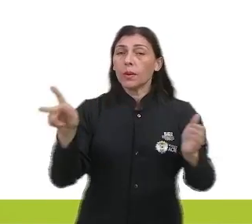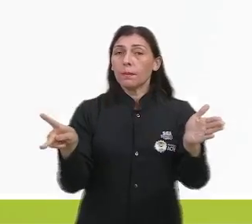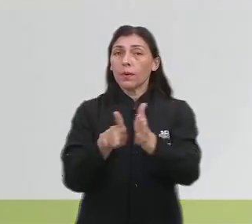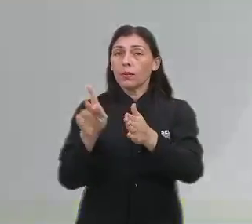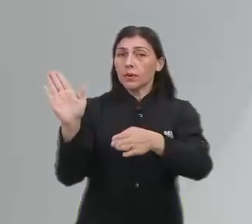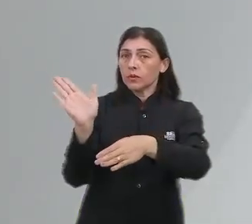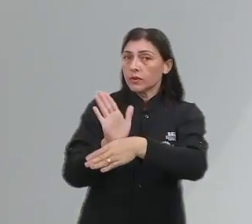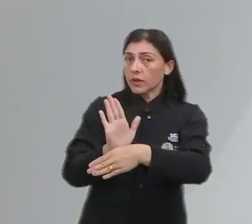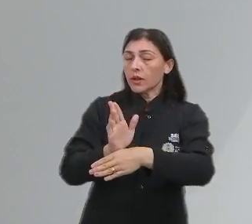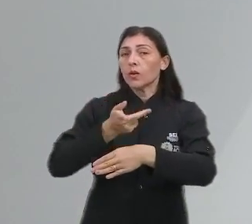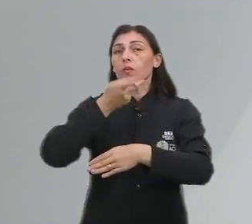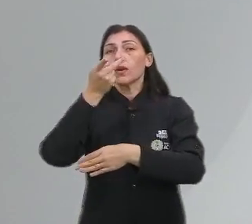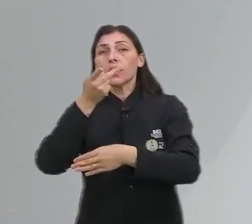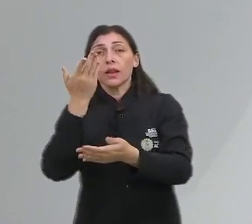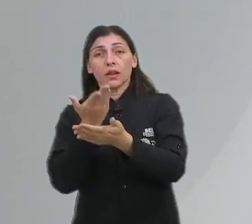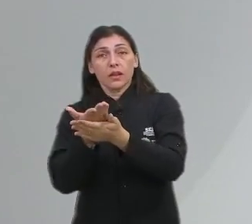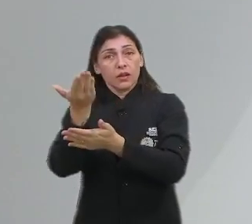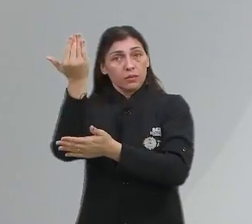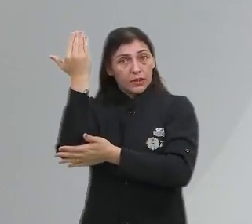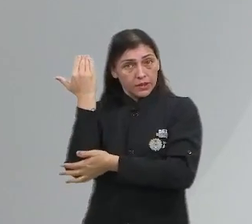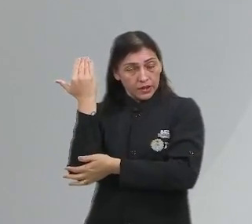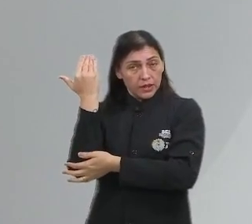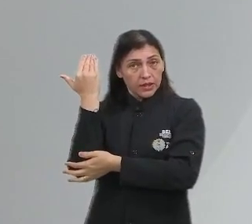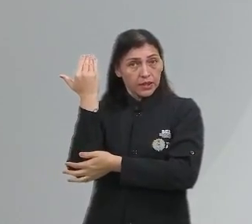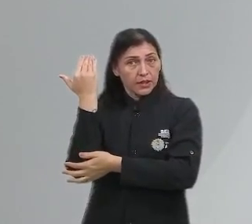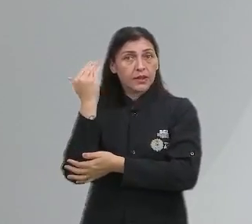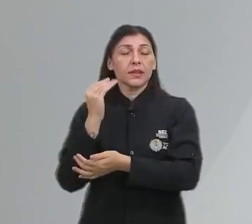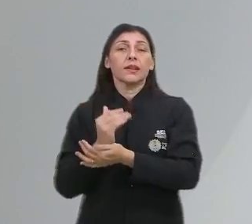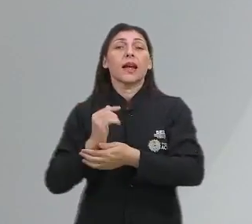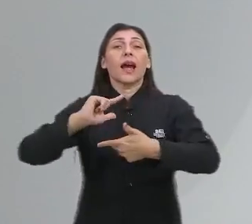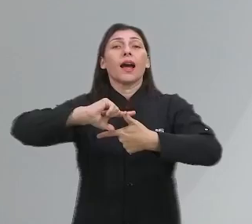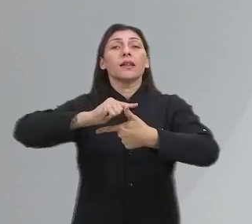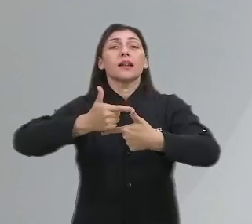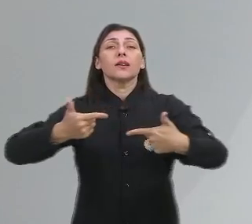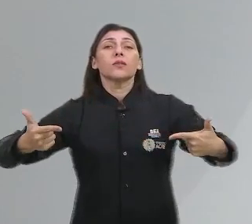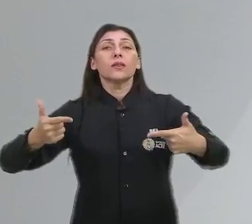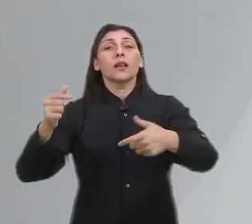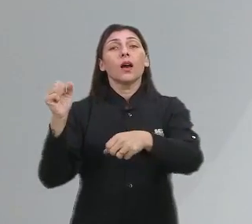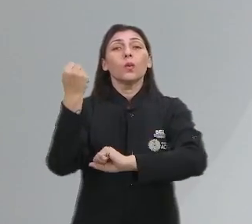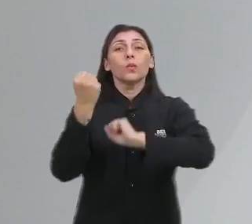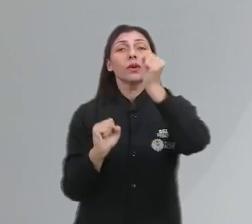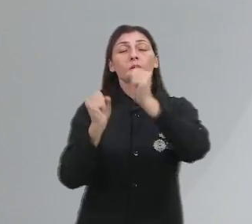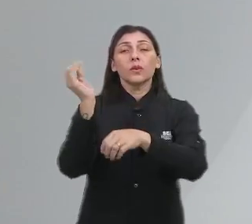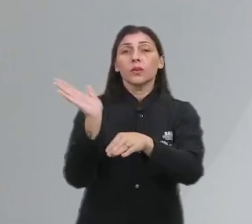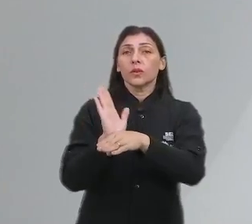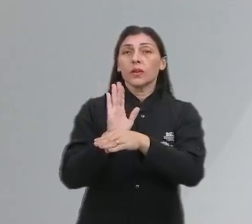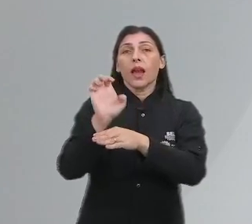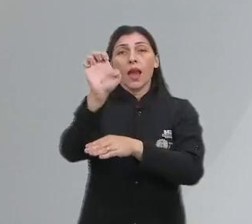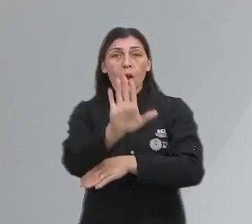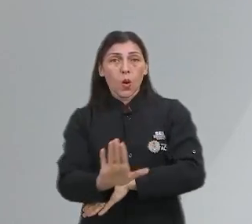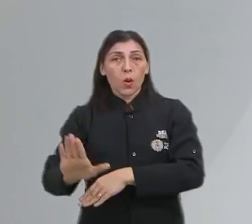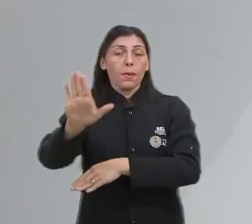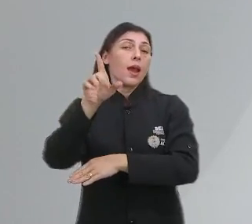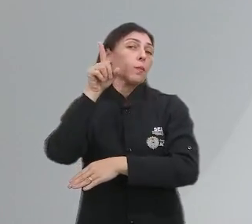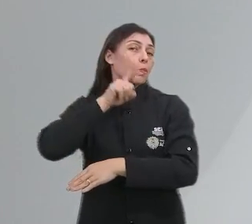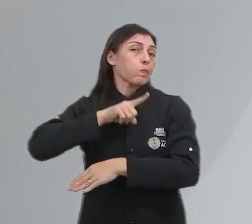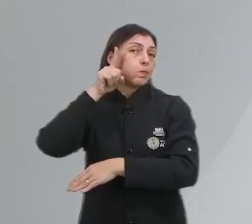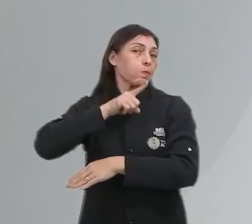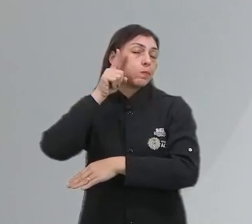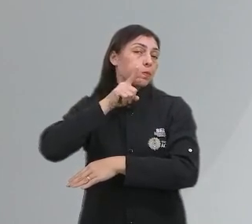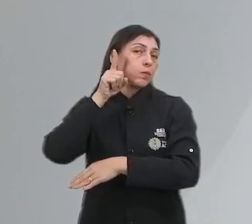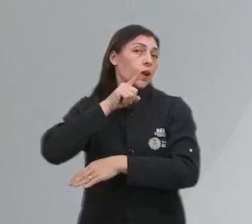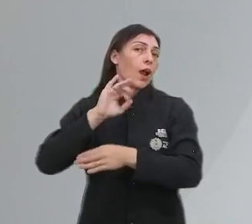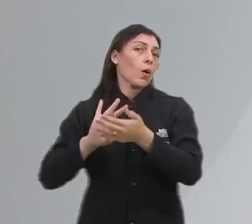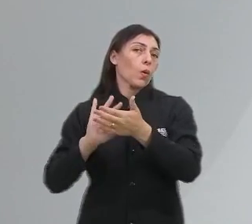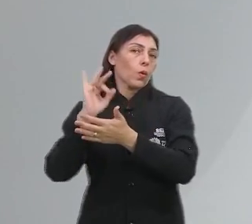É aquilo que falávamos na aula passada, né galerinha? A tradicional indústria do cinema é a indústria europeia, americana, né?